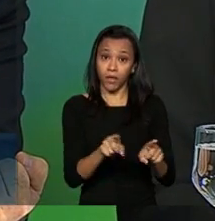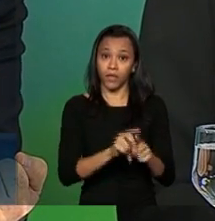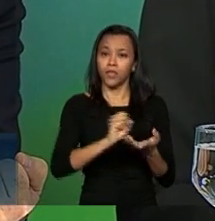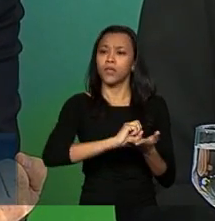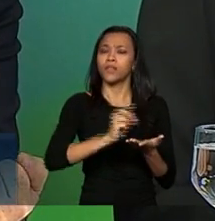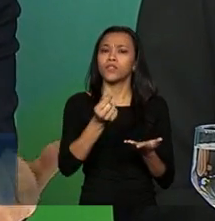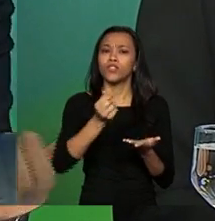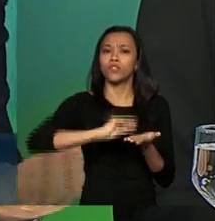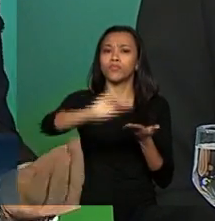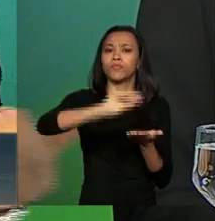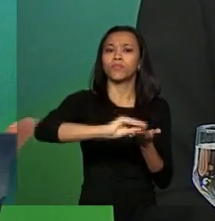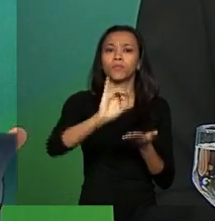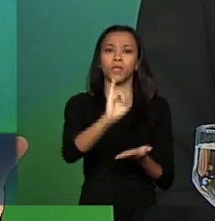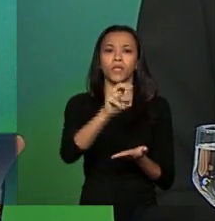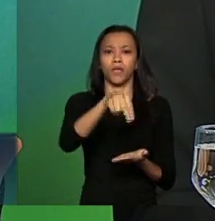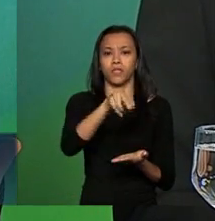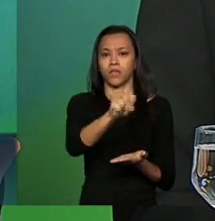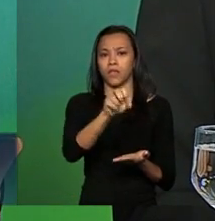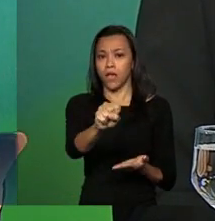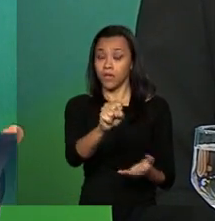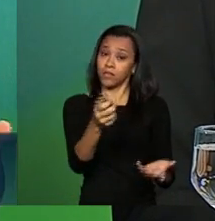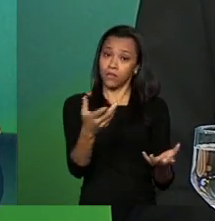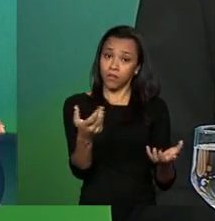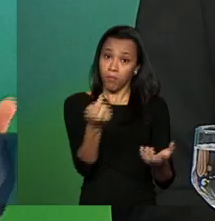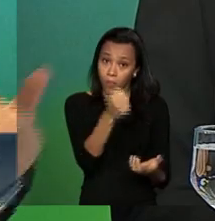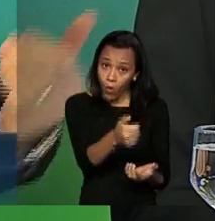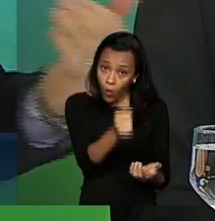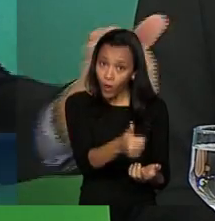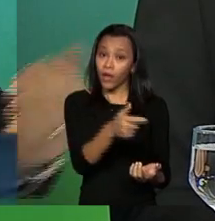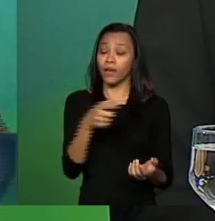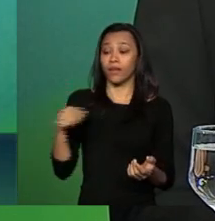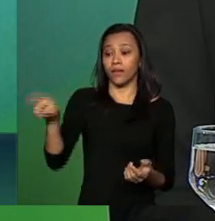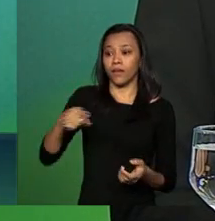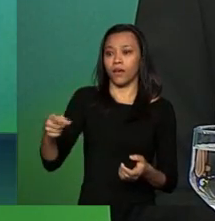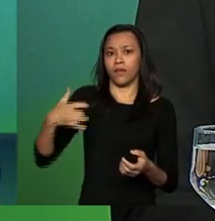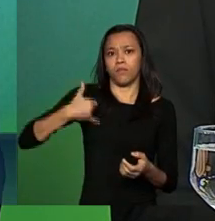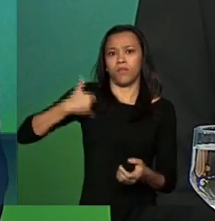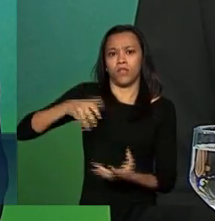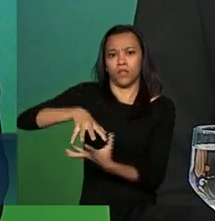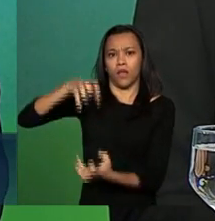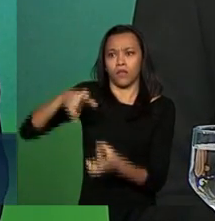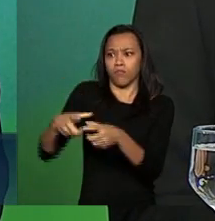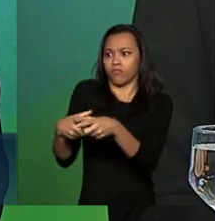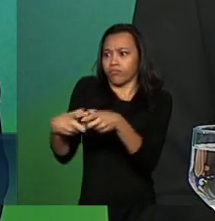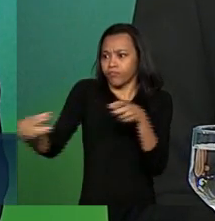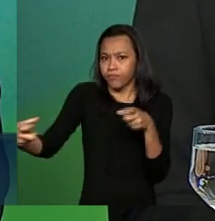de pessoas aposentadas, isso pressiona as contas da Previdência Social. Pode passar.